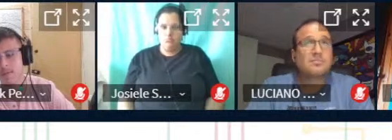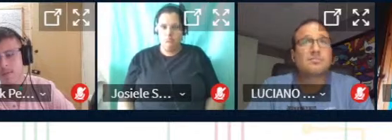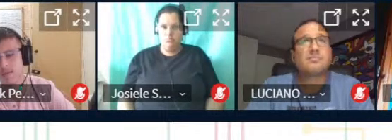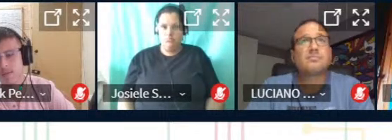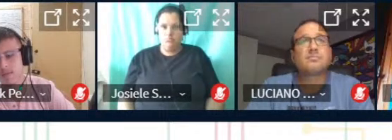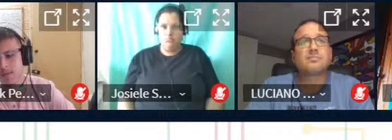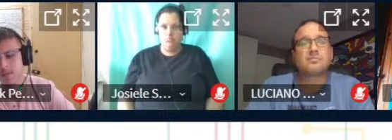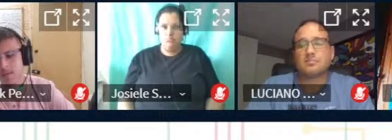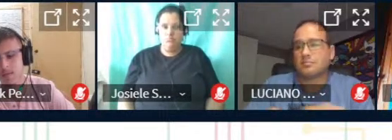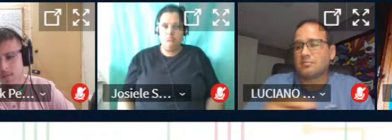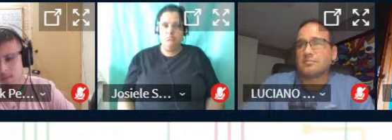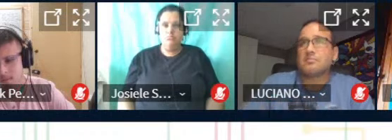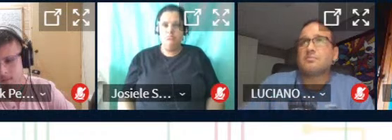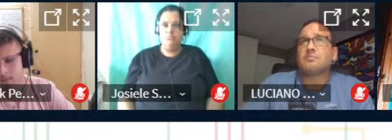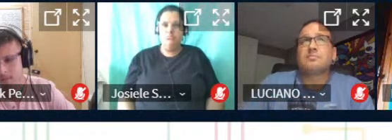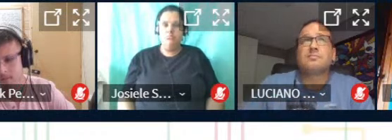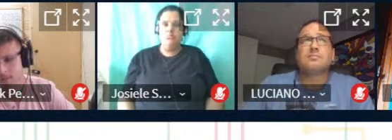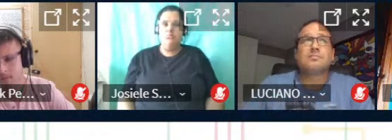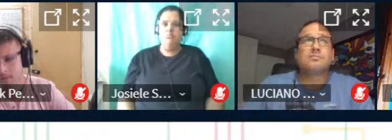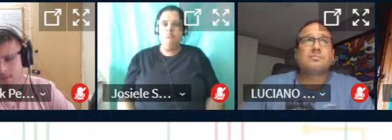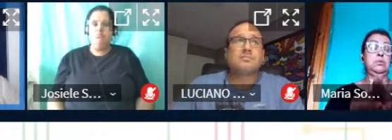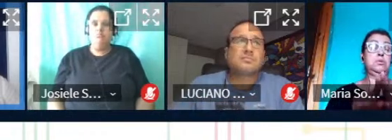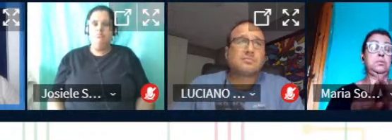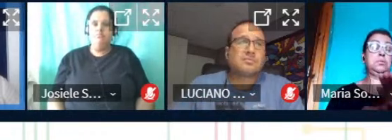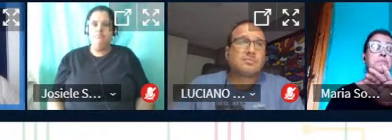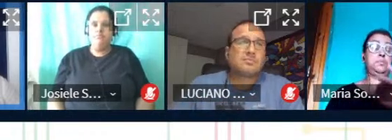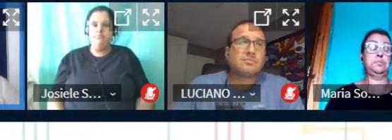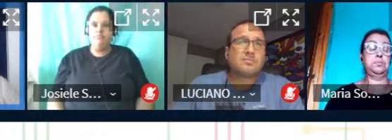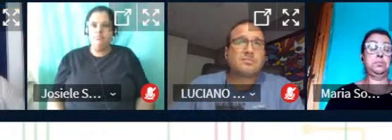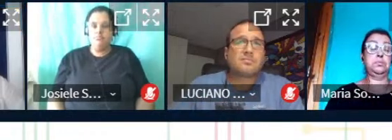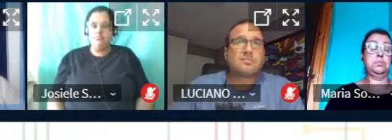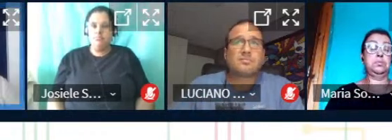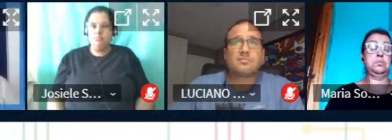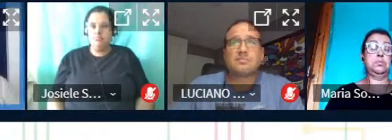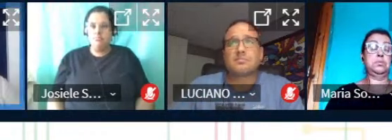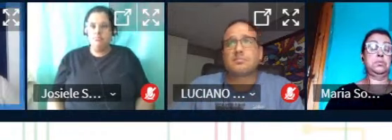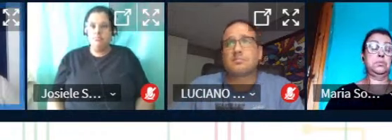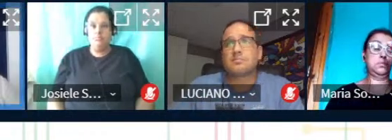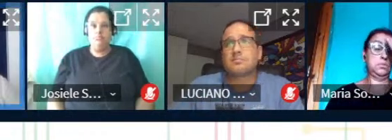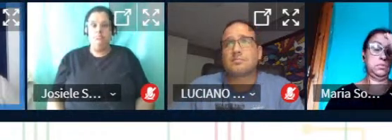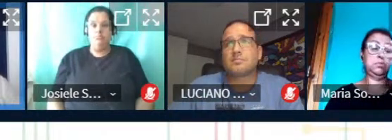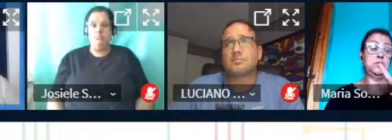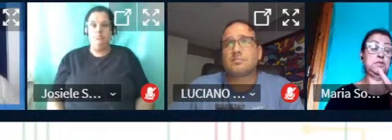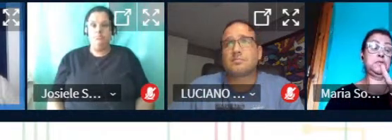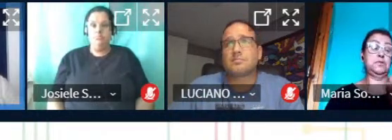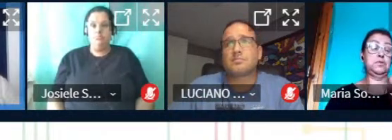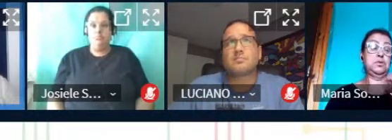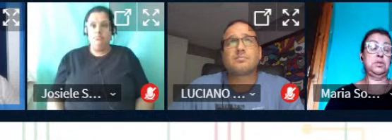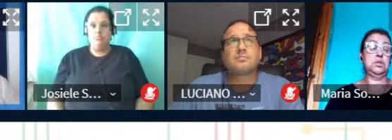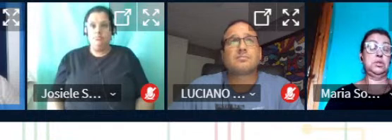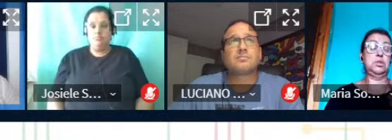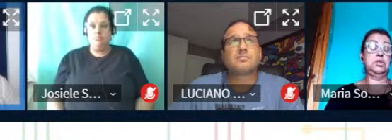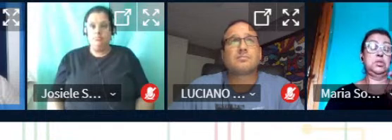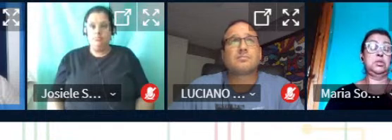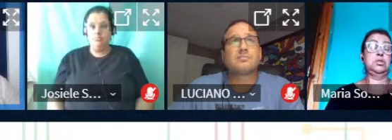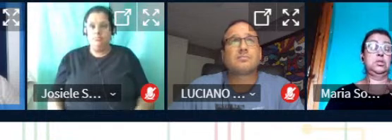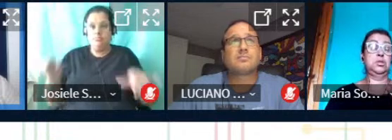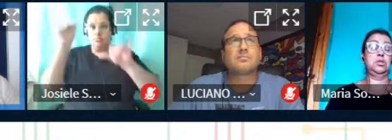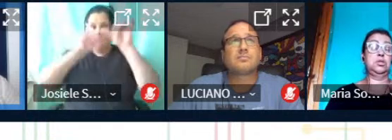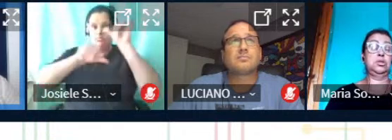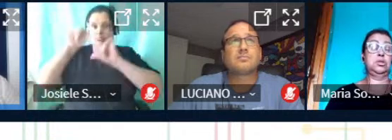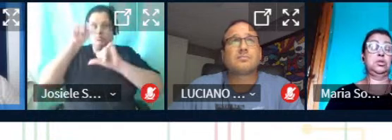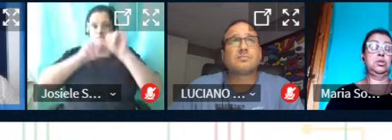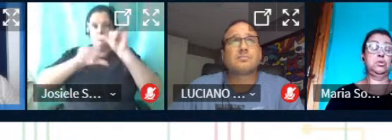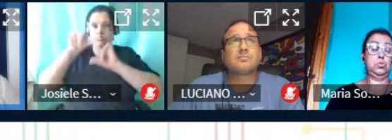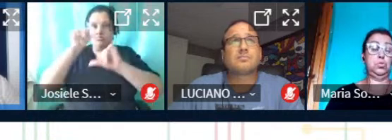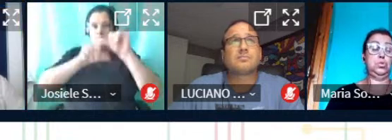do trabalho seguinte obrigada por favor Vinícius e professor Maurício Ortiz abram suas